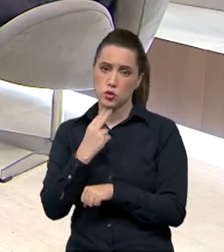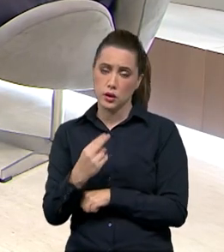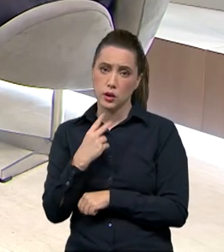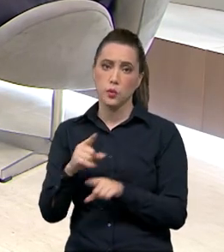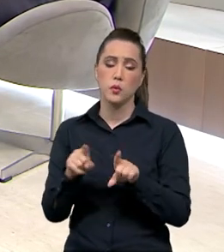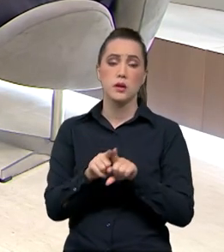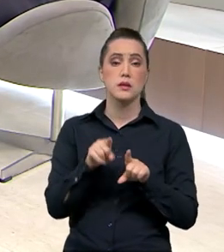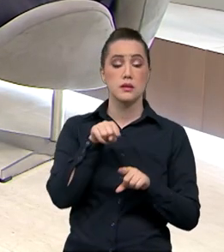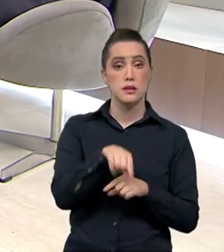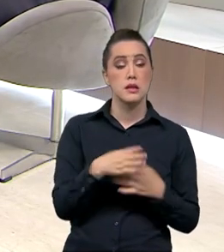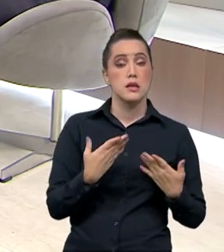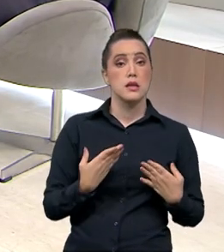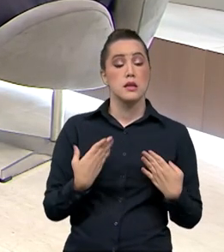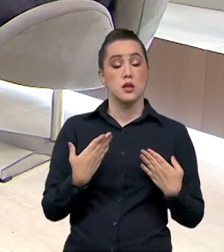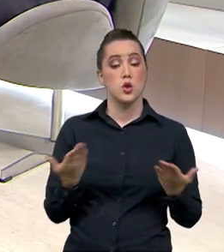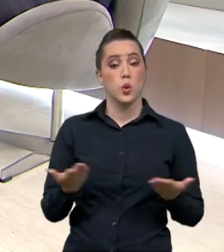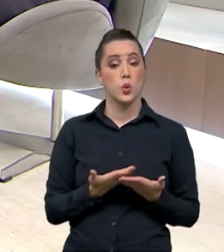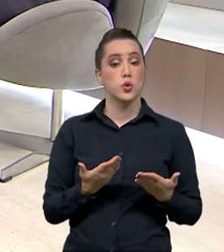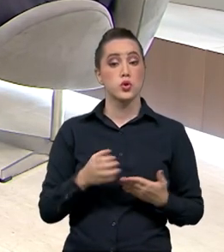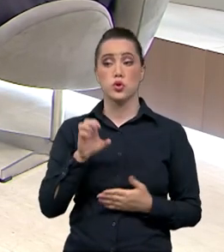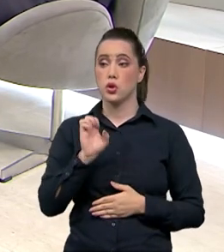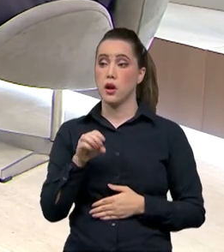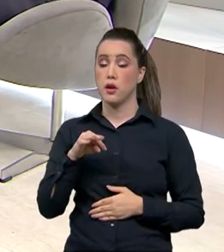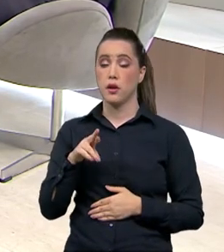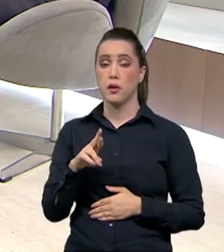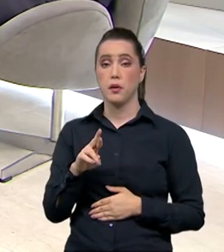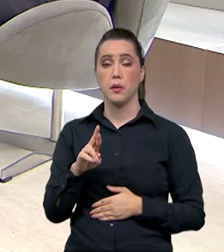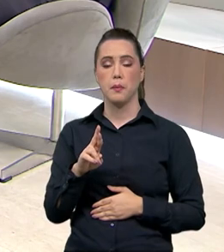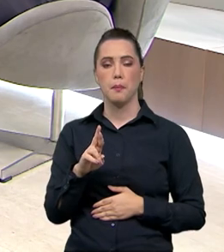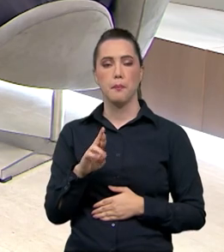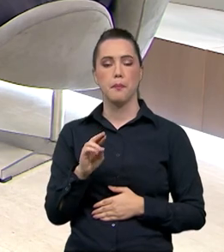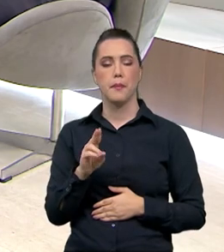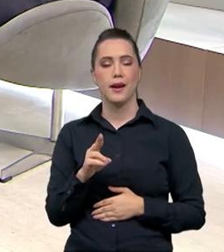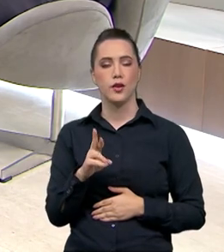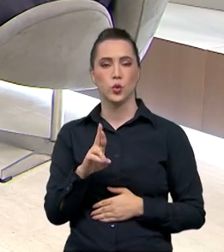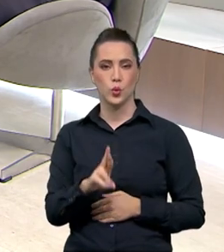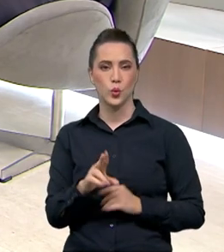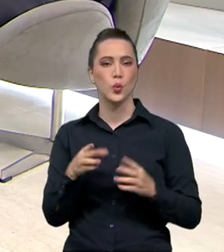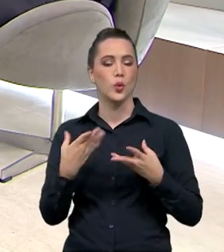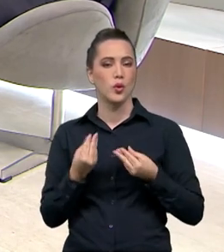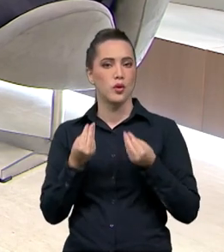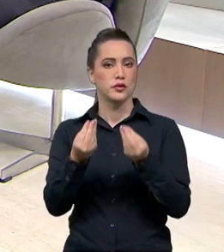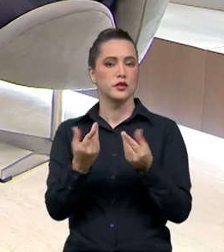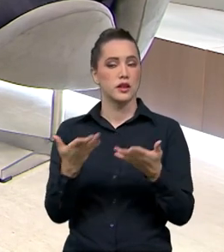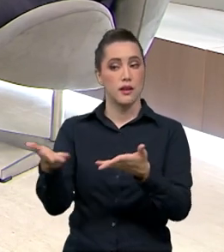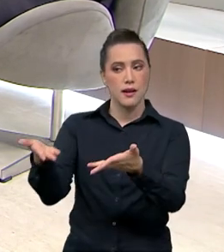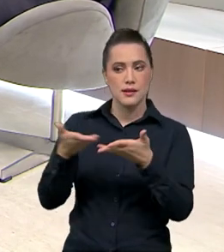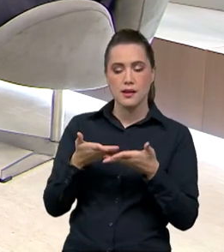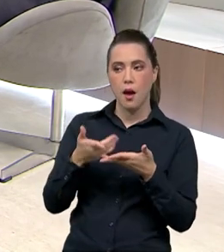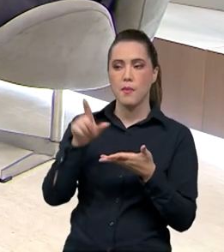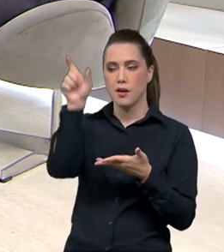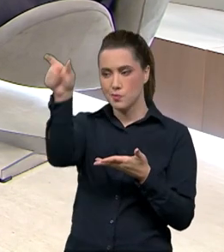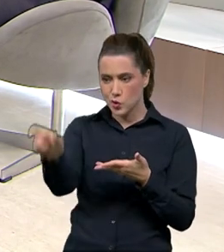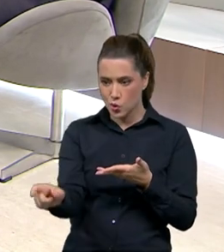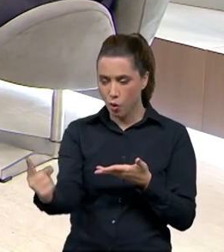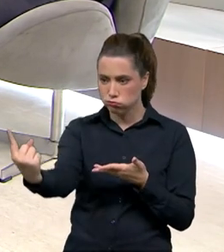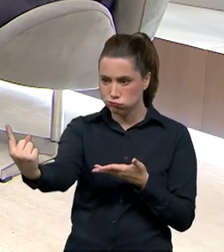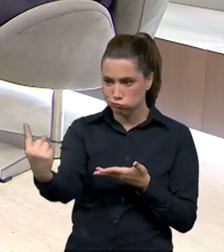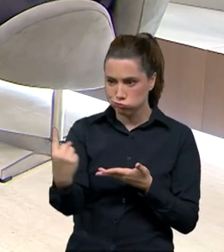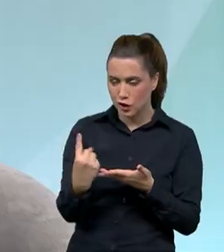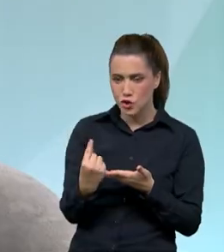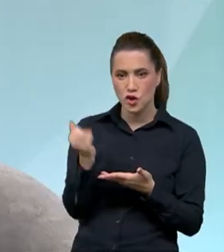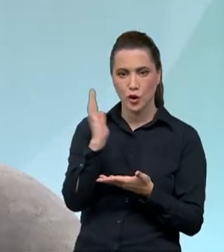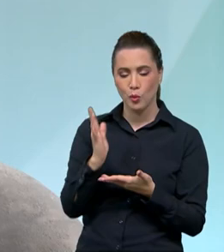vem investindo na qualificação do nosso trade com referência ao recebimento do turista estrangeiro.